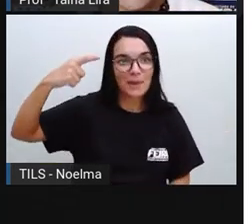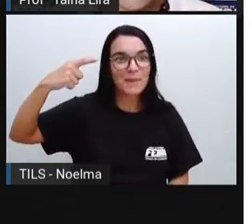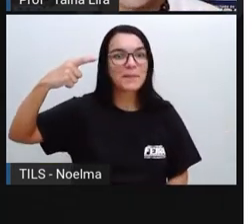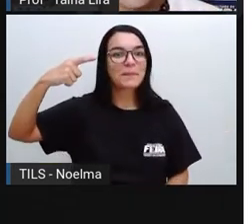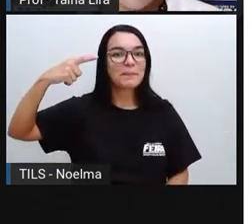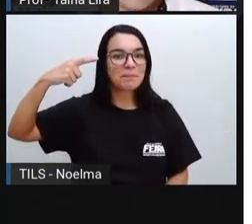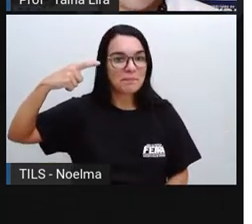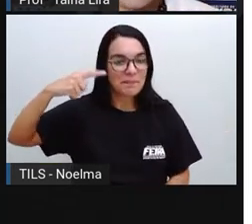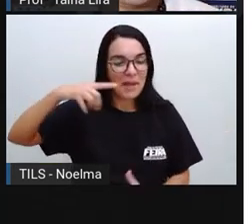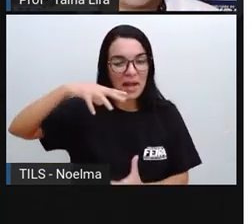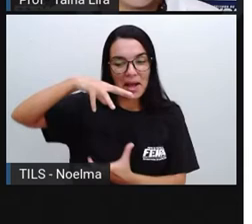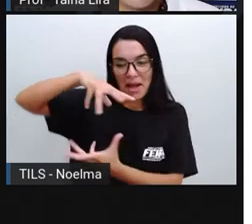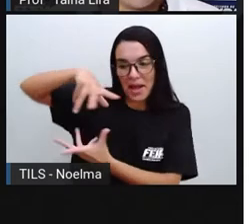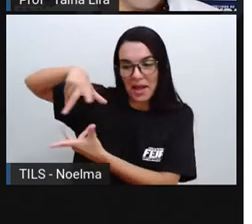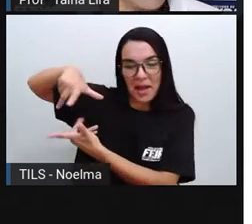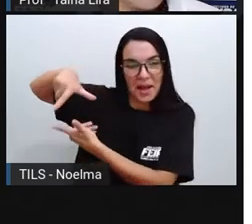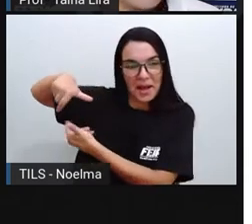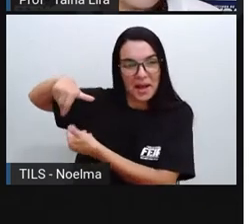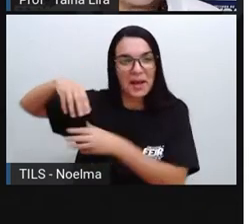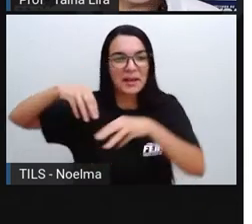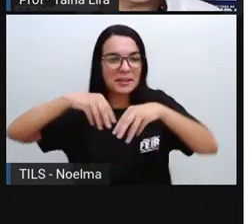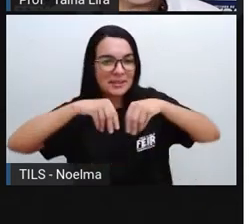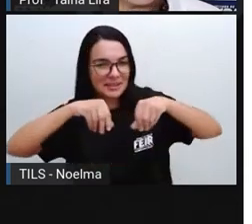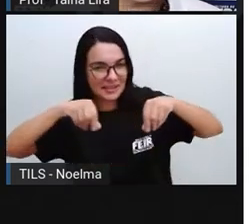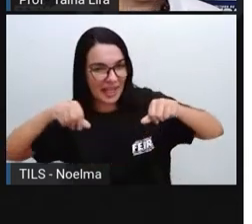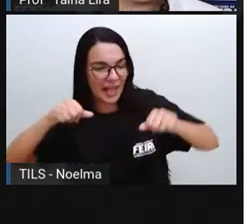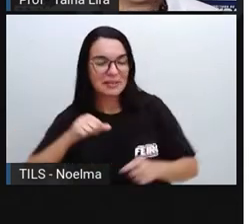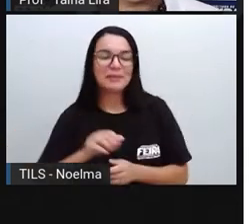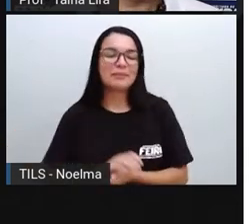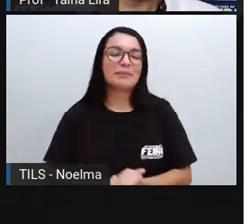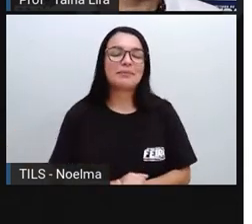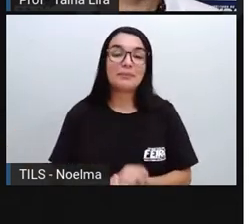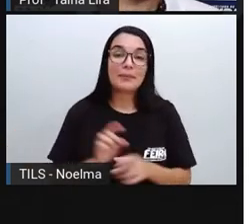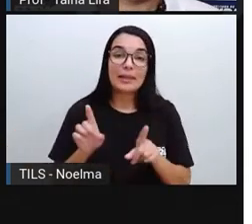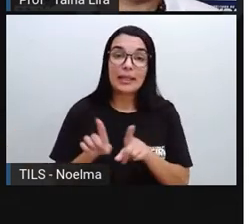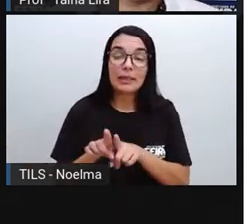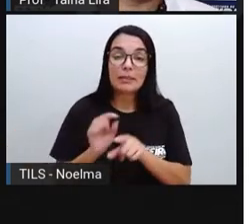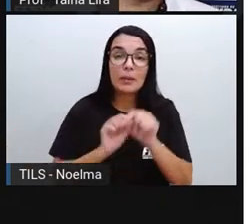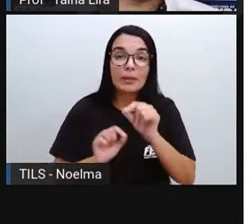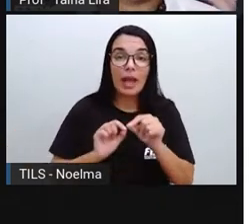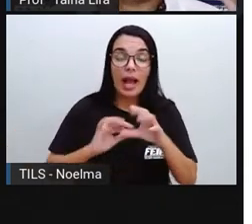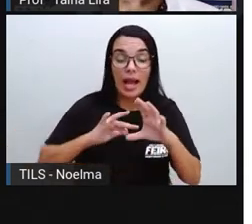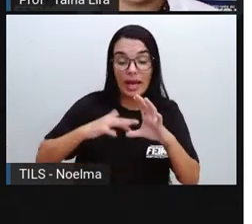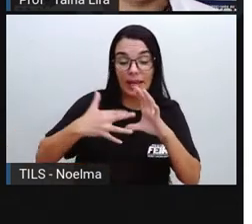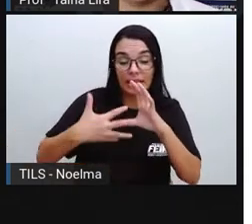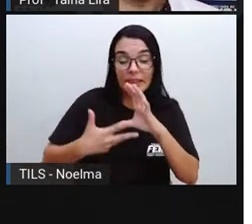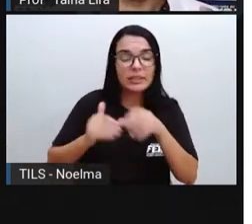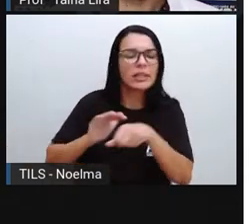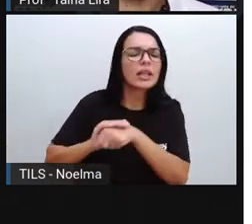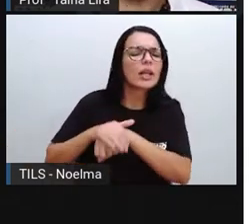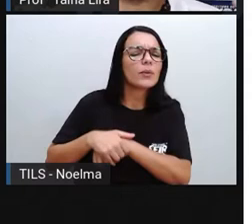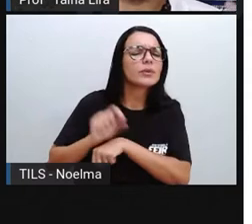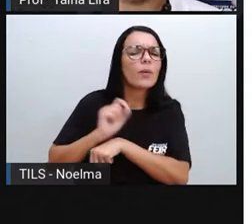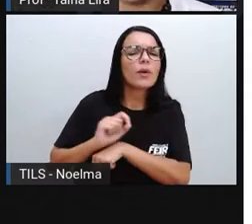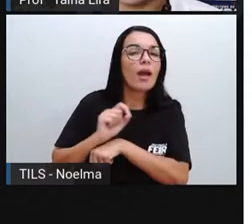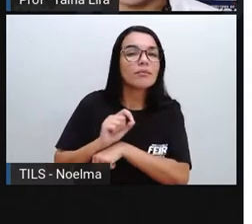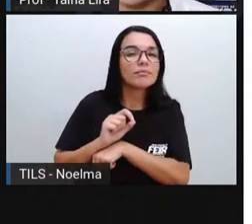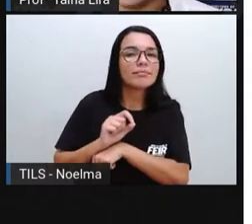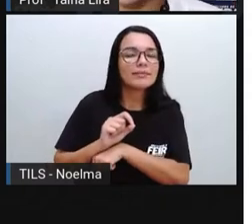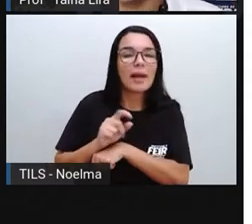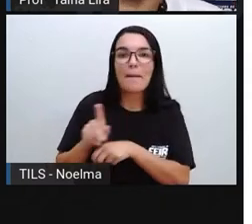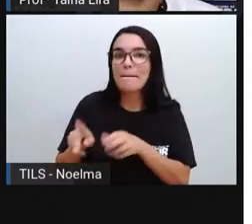a terra, tá bom? E a noite, que se caracteriza pela escuridão.